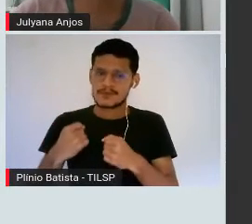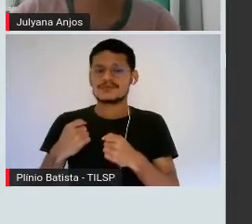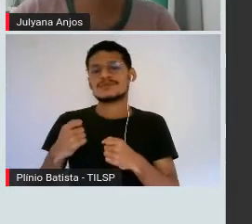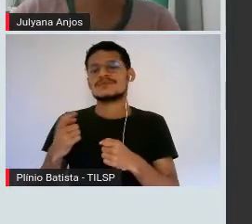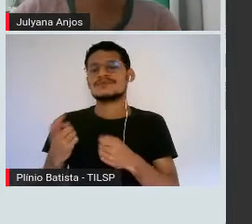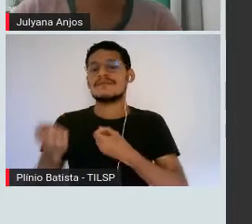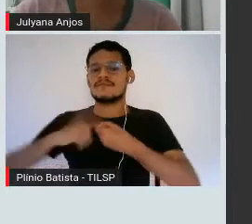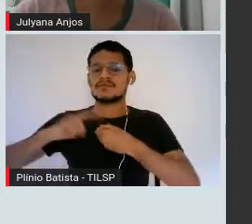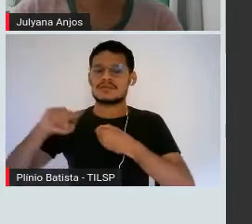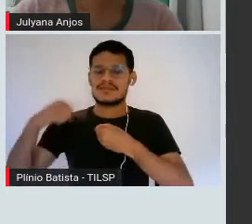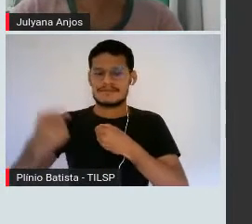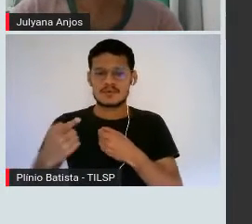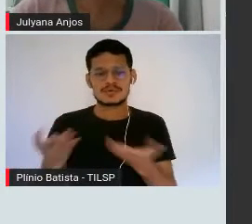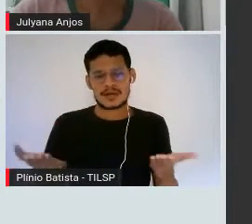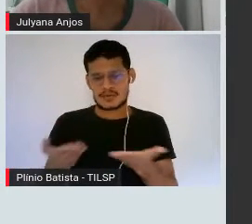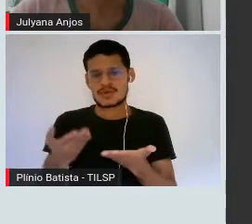mesmo.